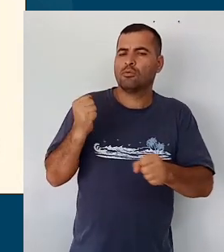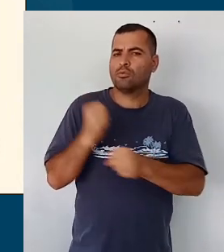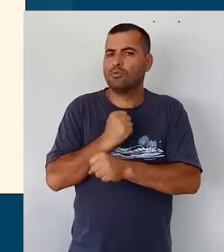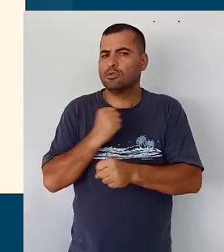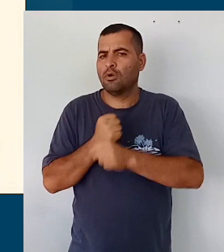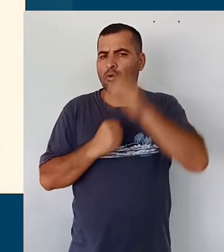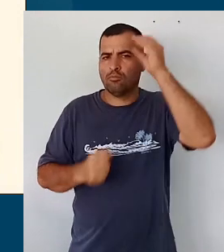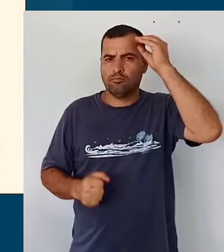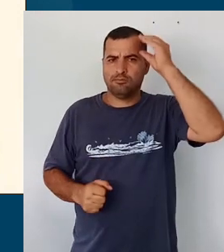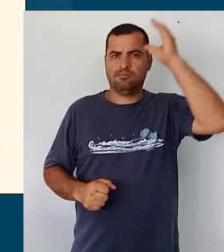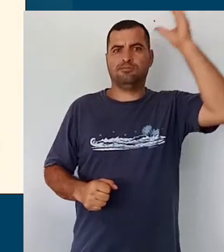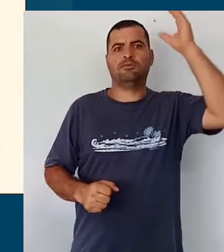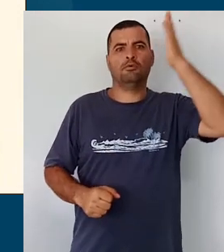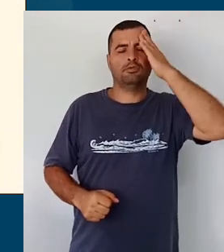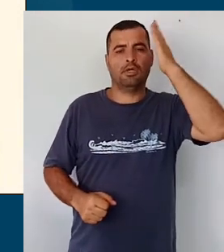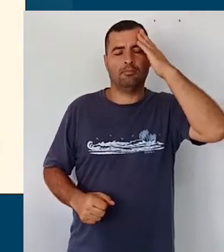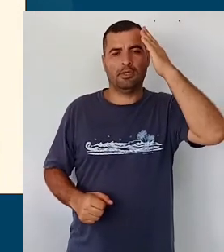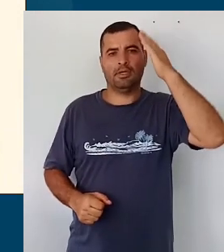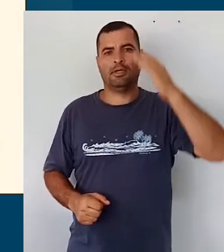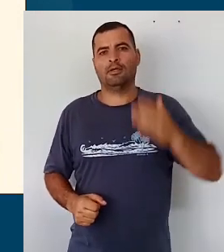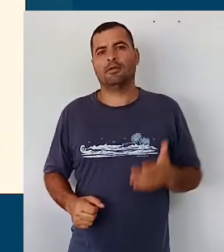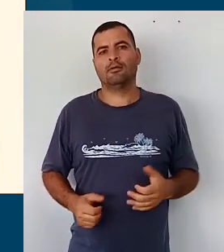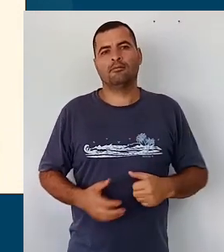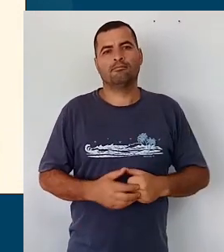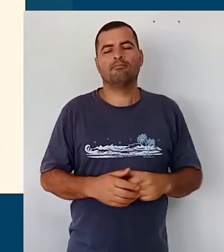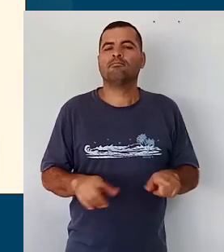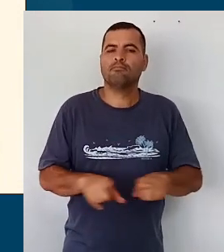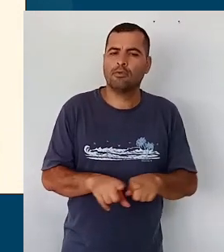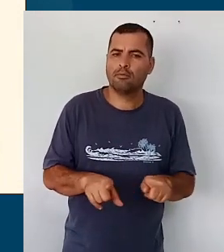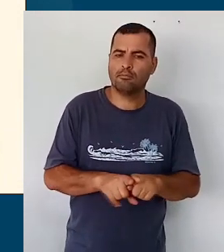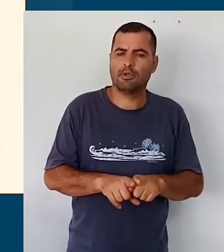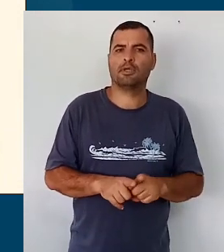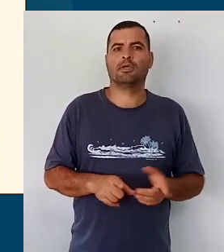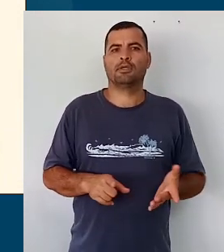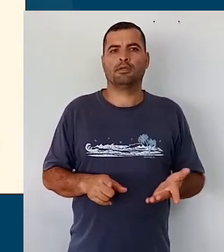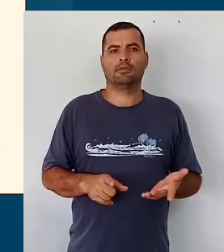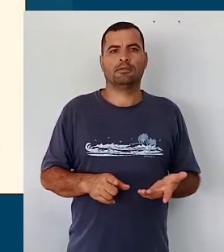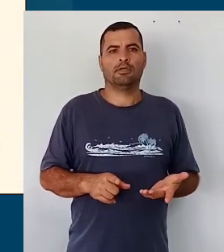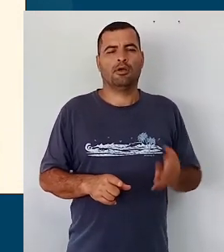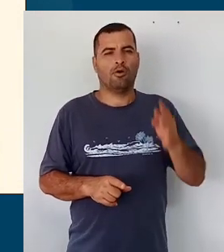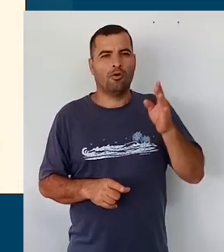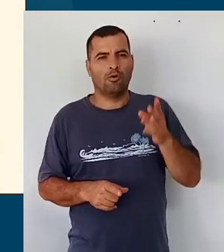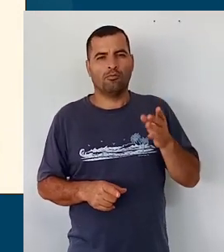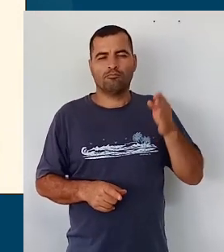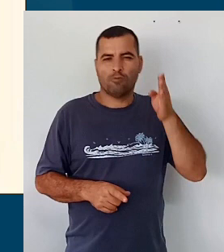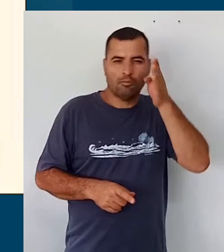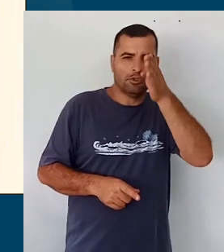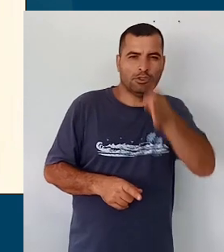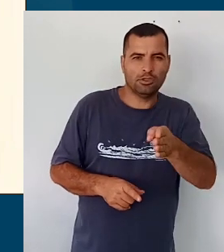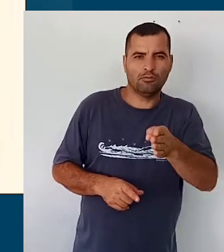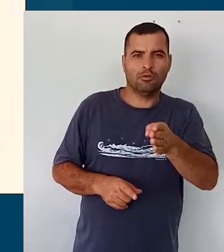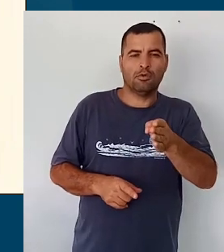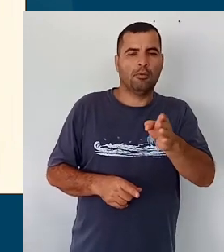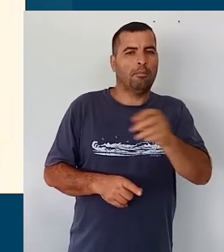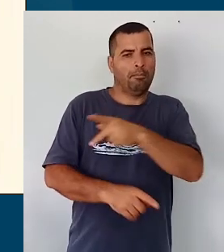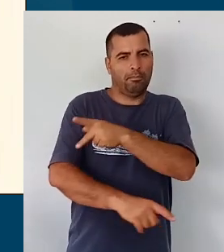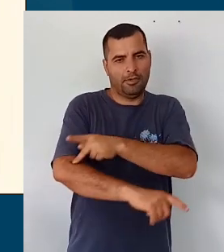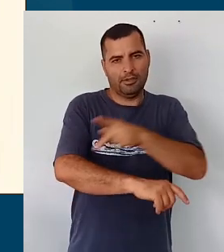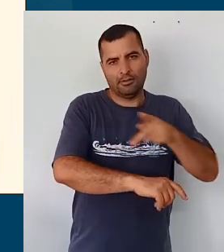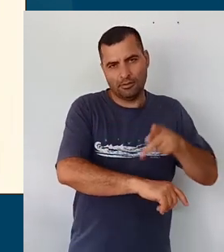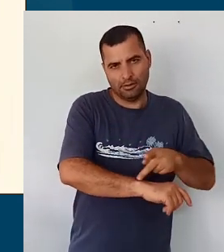conhecimento dos saberes, né, e fazer eles mobilizados, assim como as intenções e as ações pedagógicas, né,